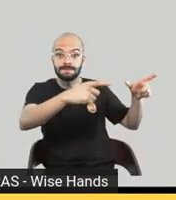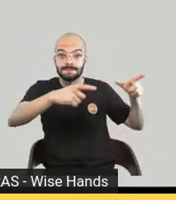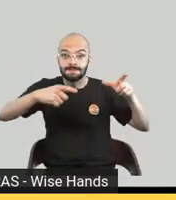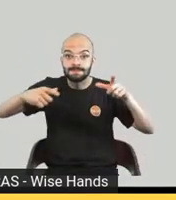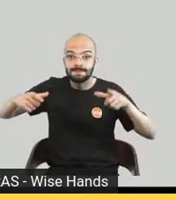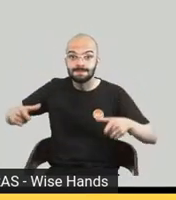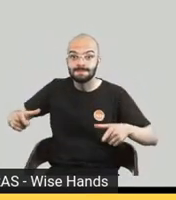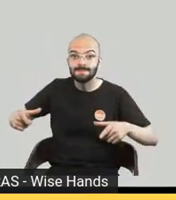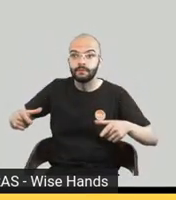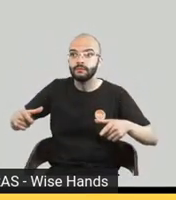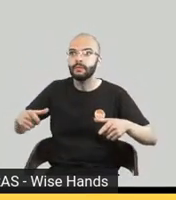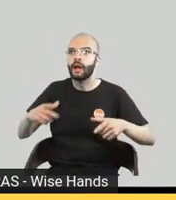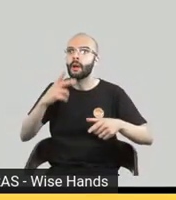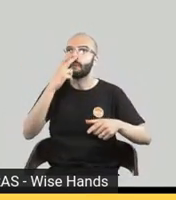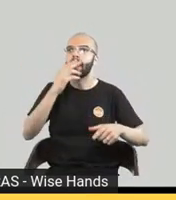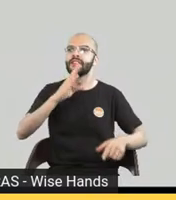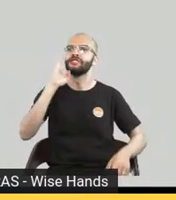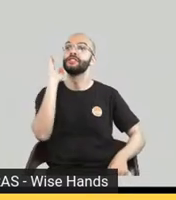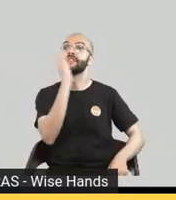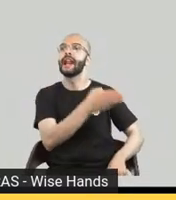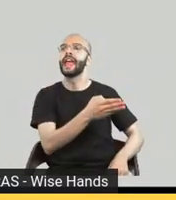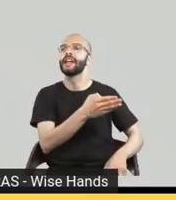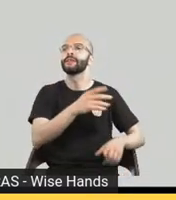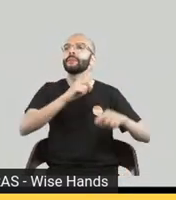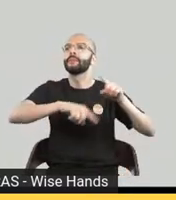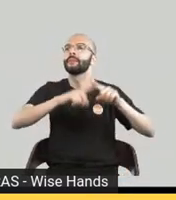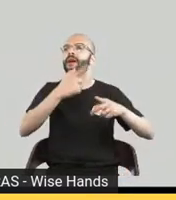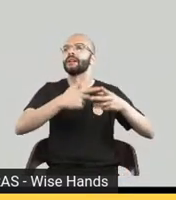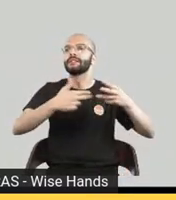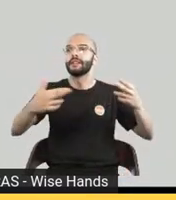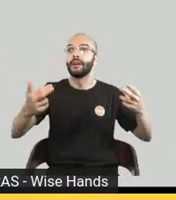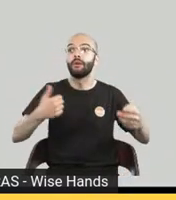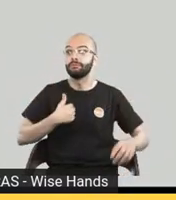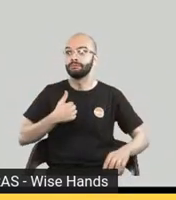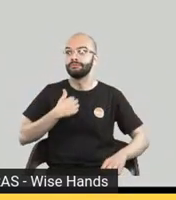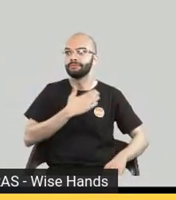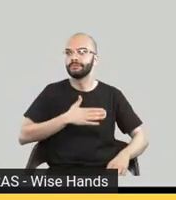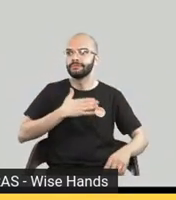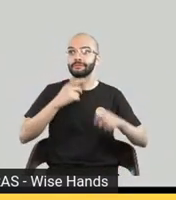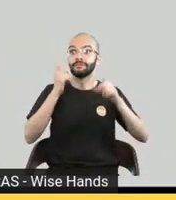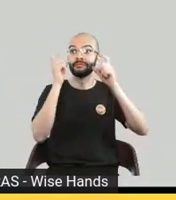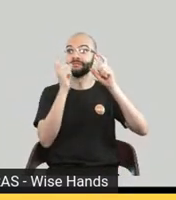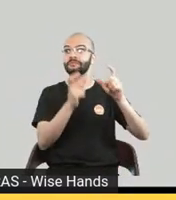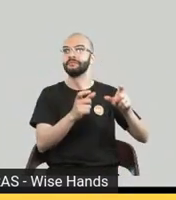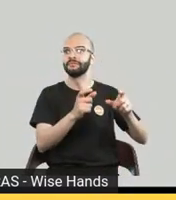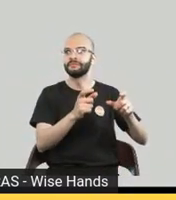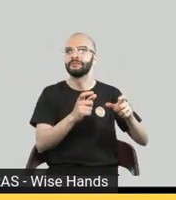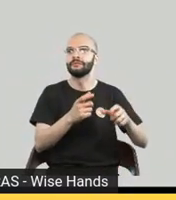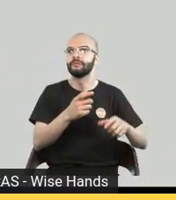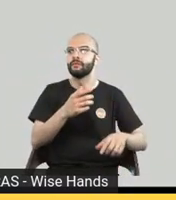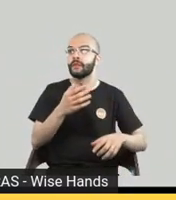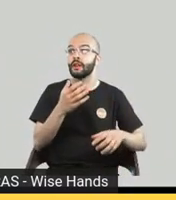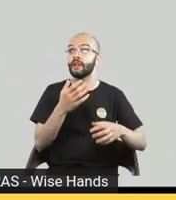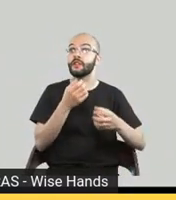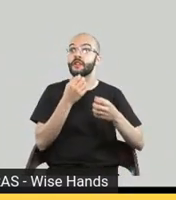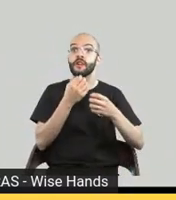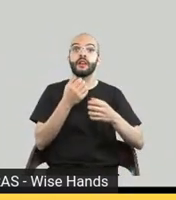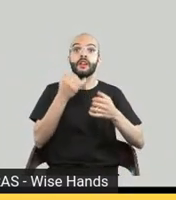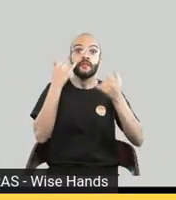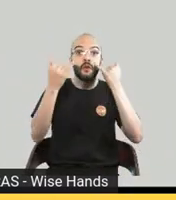mesmo do artista um material que vem todo rico cheio de informações com letras com material extra com